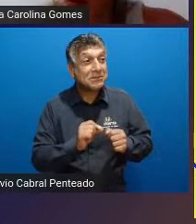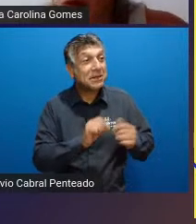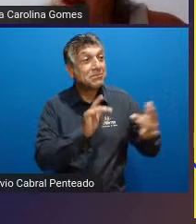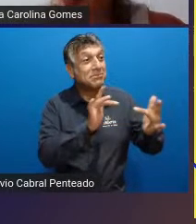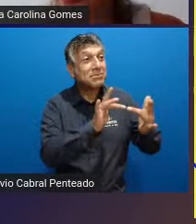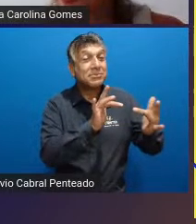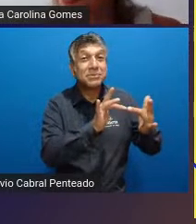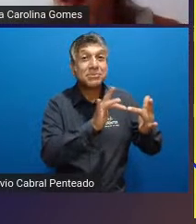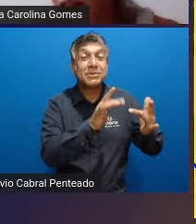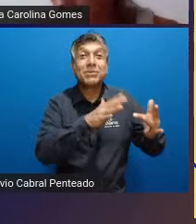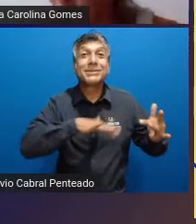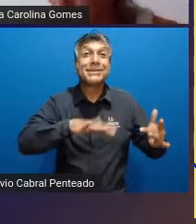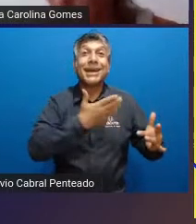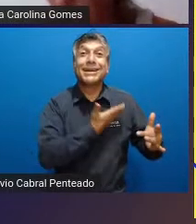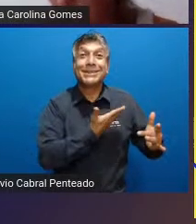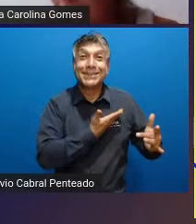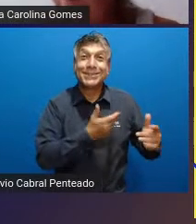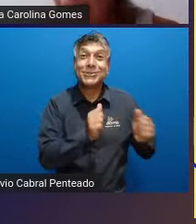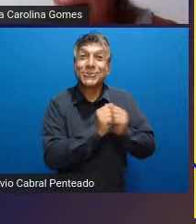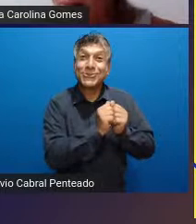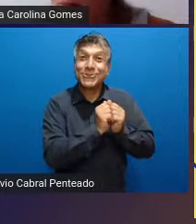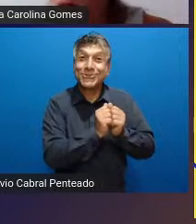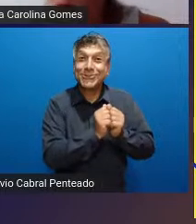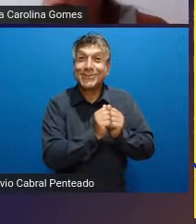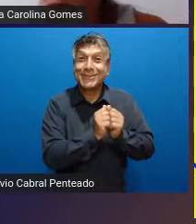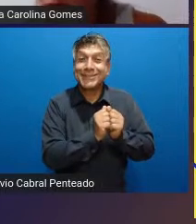os outros coleguinhas que estão ali junto com ela